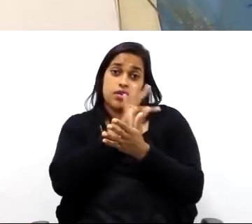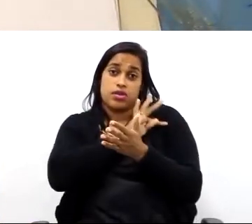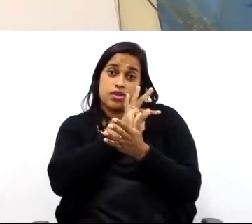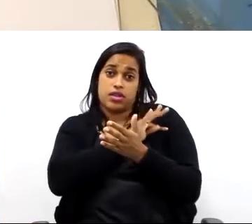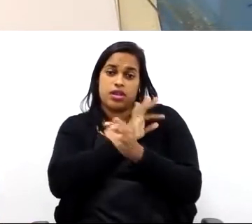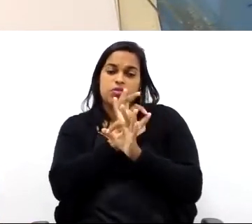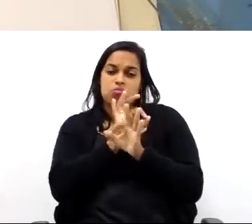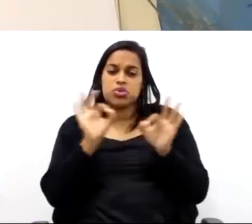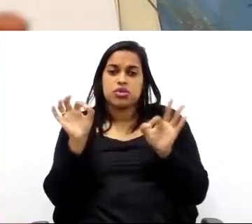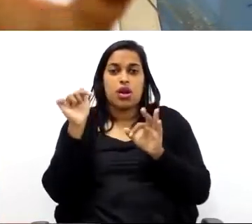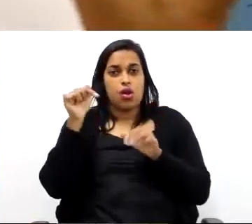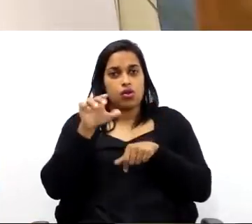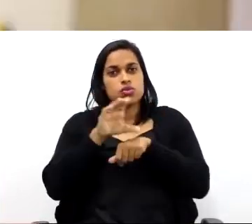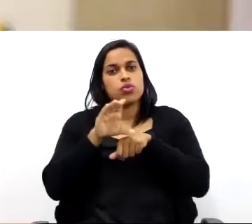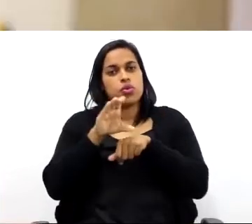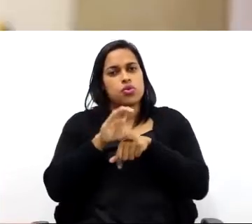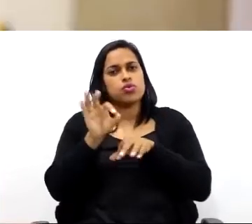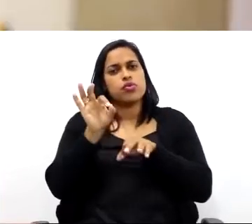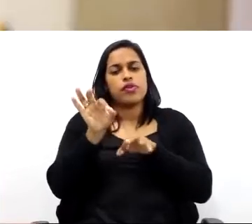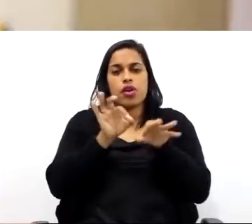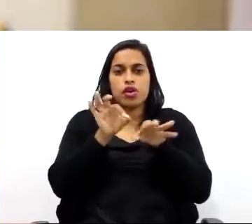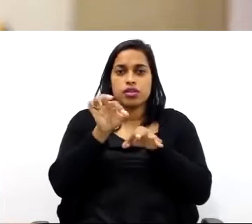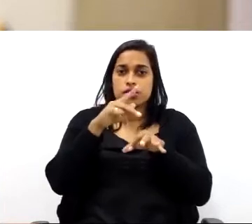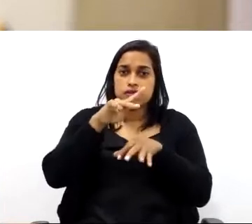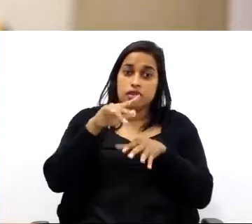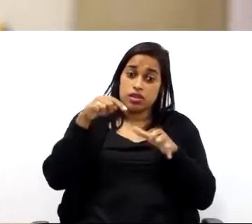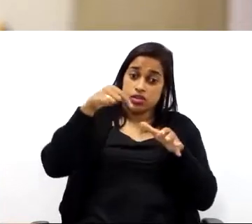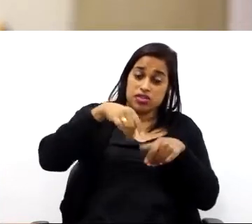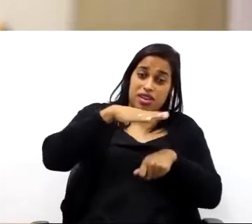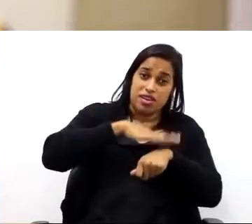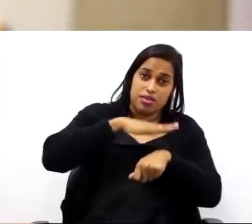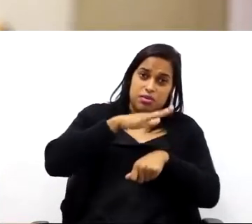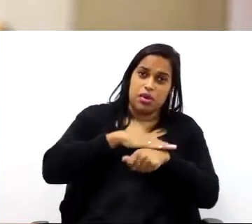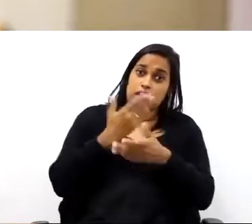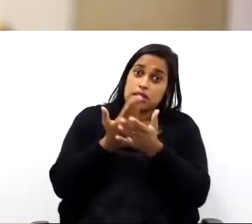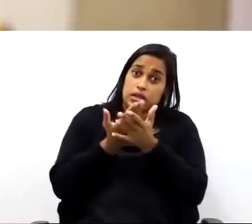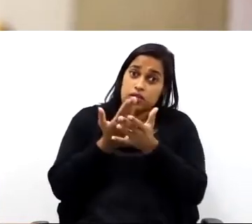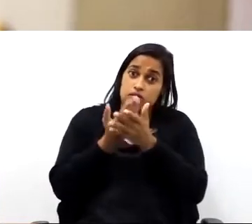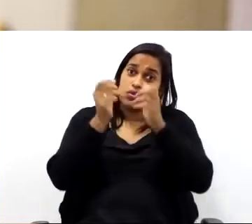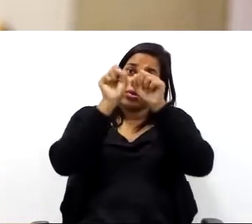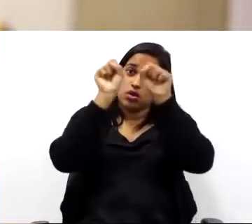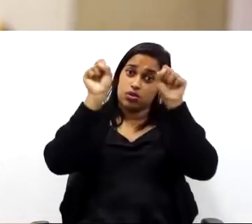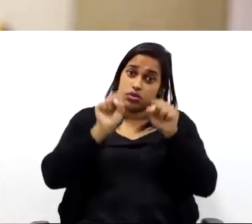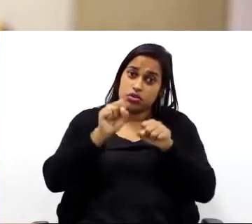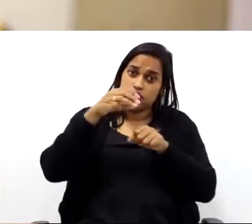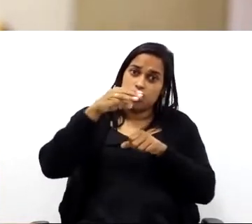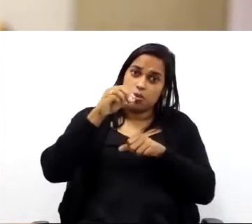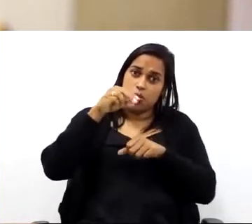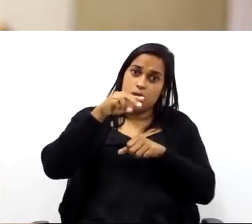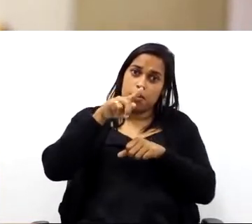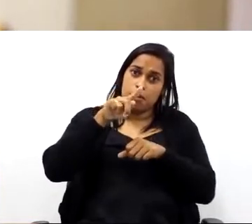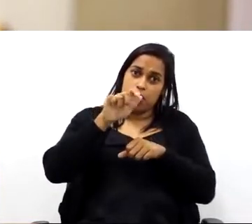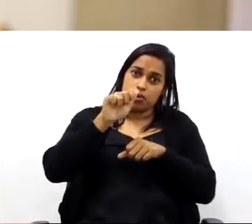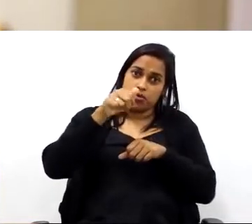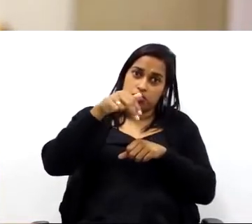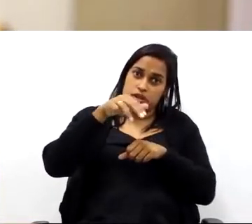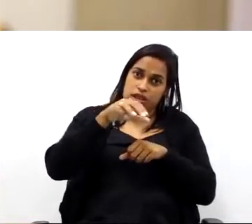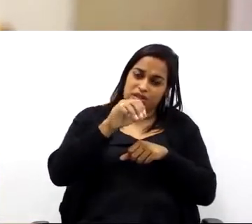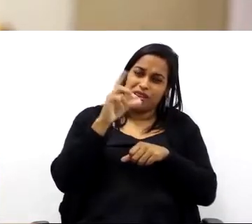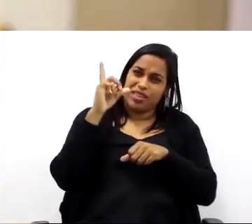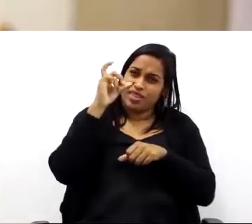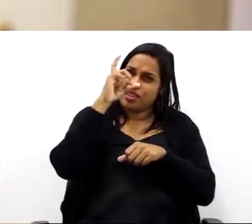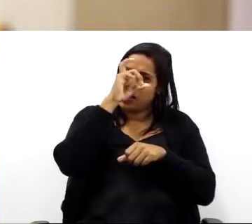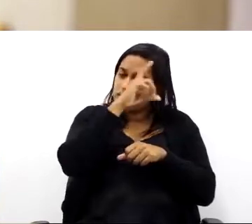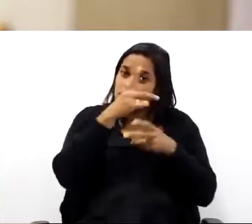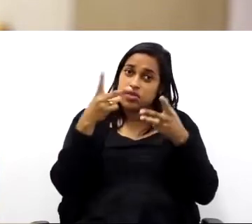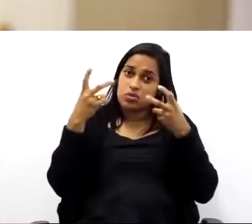por excelência. Até agora, o curso veio preparando vocês para chegar nesse momento, que é estudar o sistema mongeano, que é mais difícil